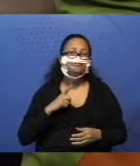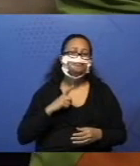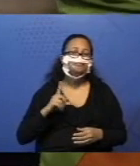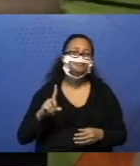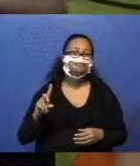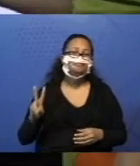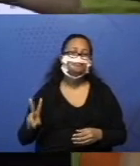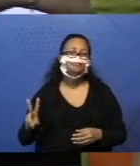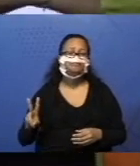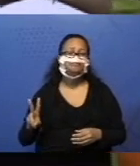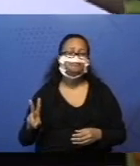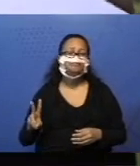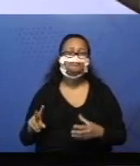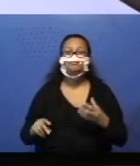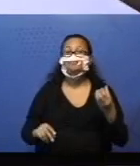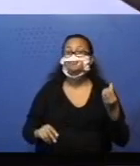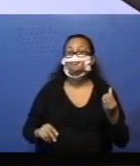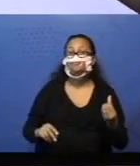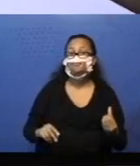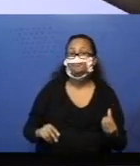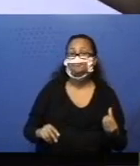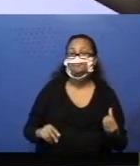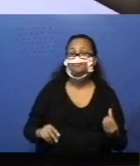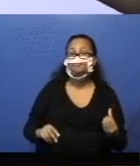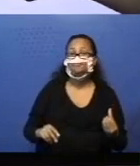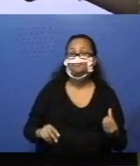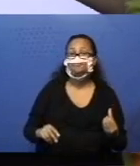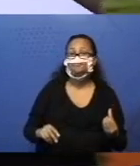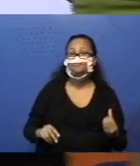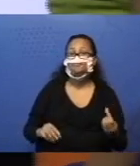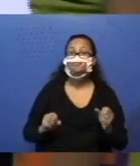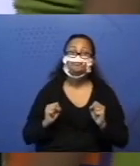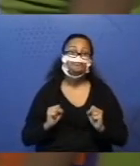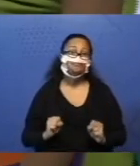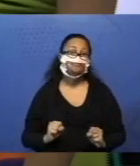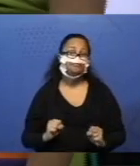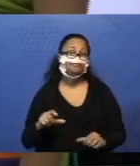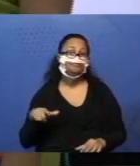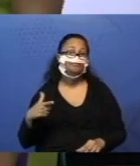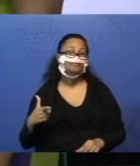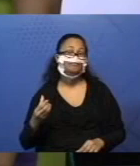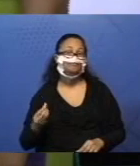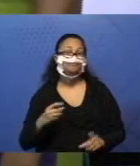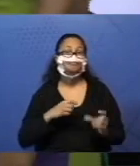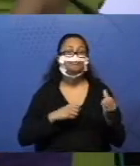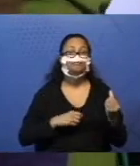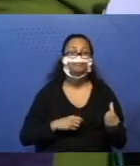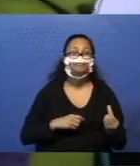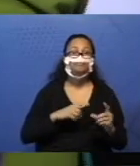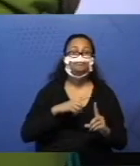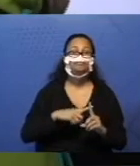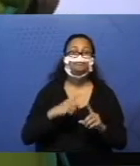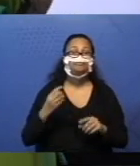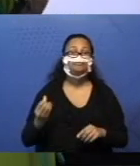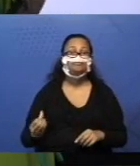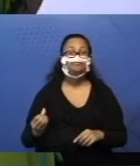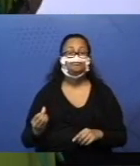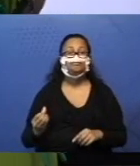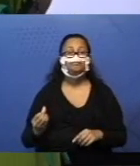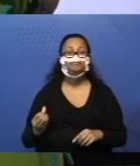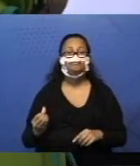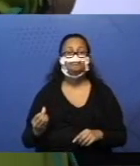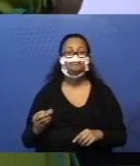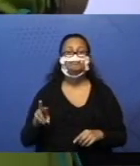6, quem que pode ser, pessoal? Só pode ser ele, né? 6, mais 6. Então, aqui, ó,